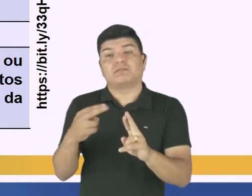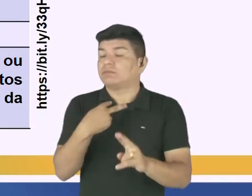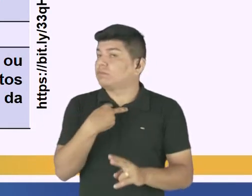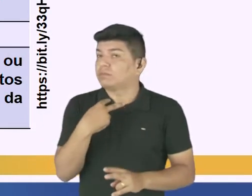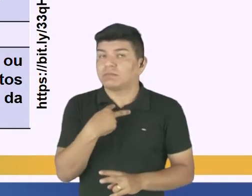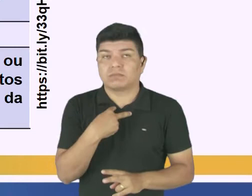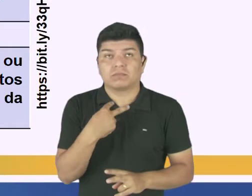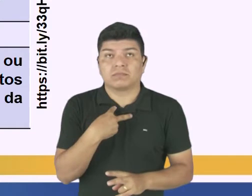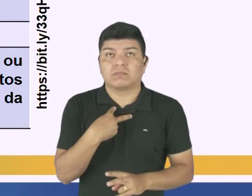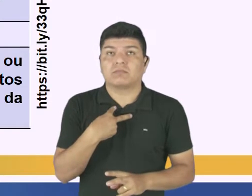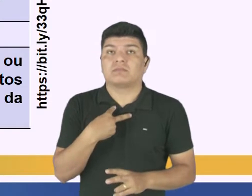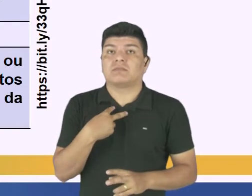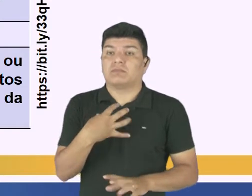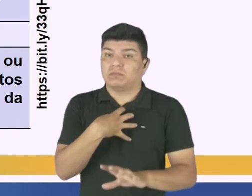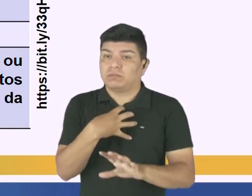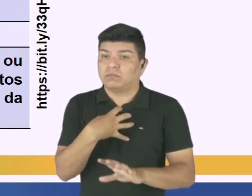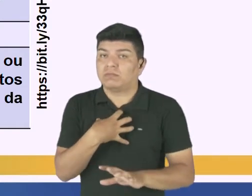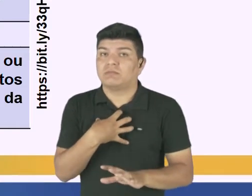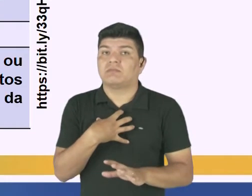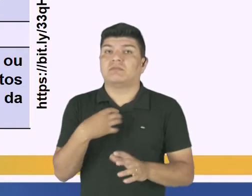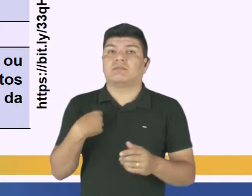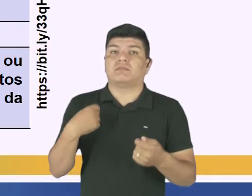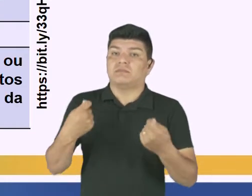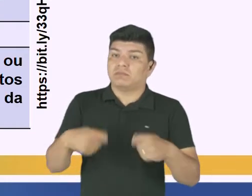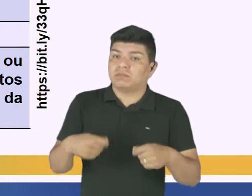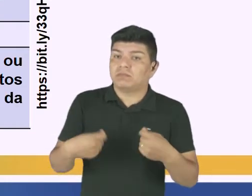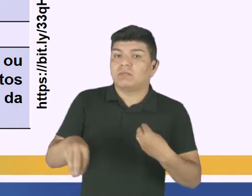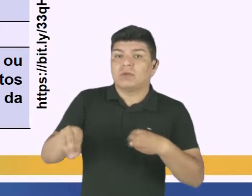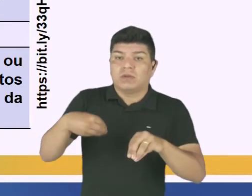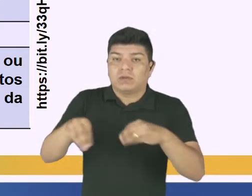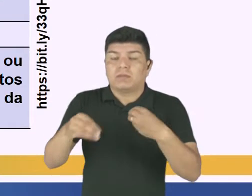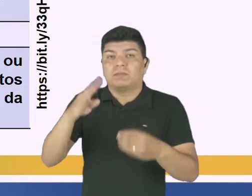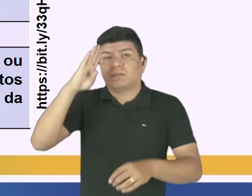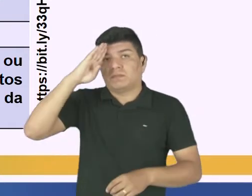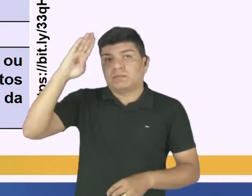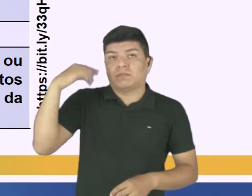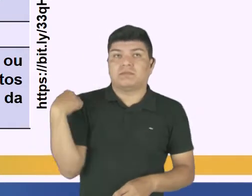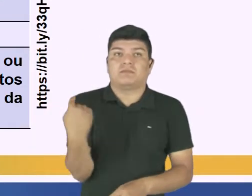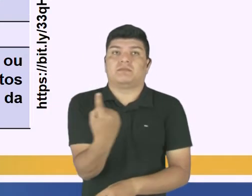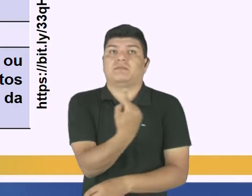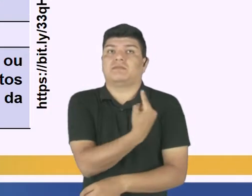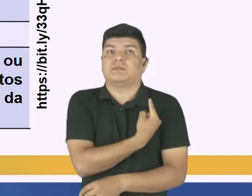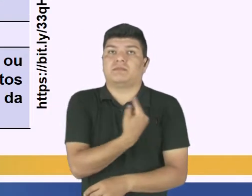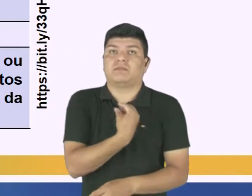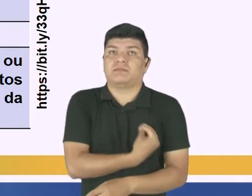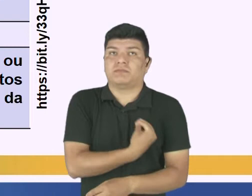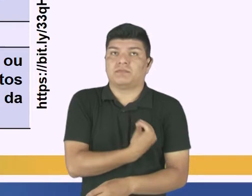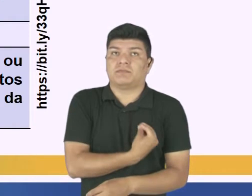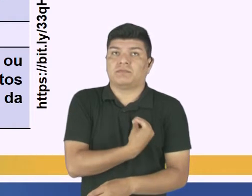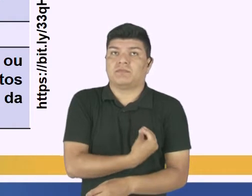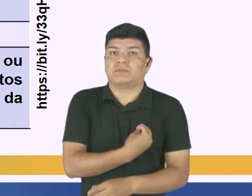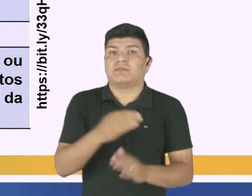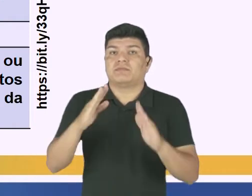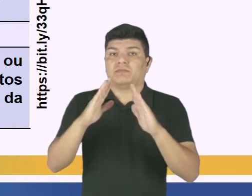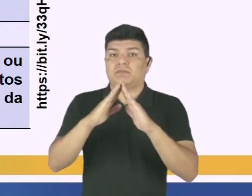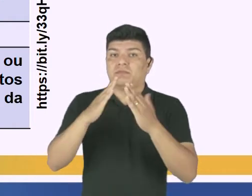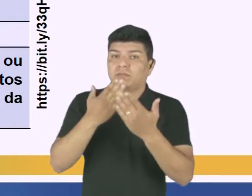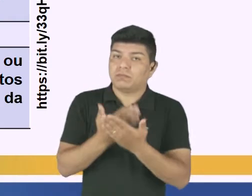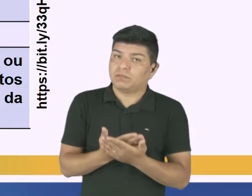de sensibilidade, a flexibilidade, e principalmente nós que convivemos em um ambiente escolar.